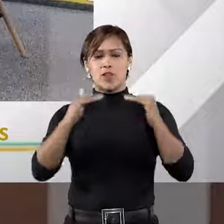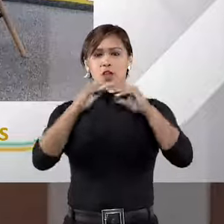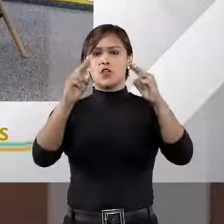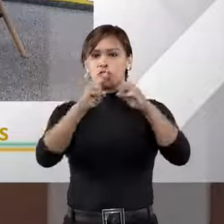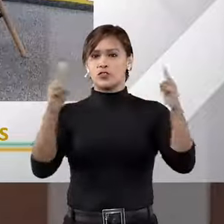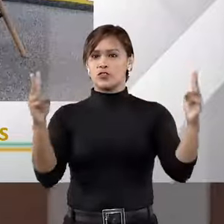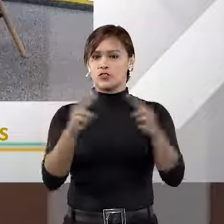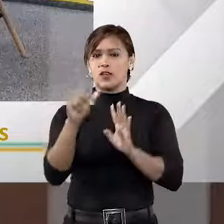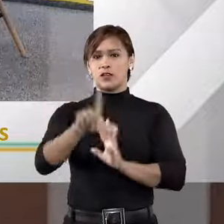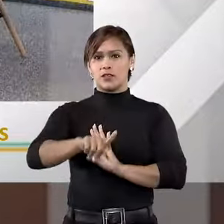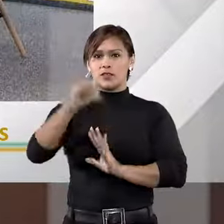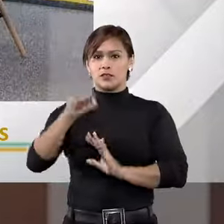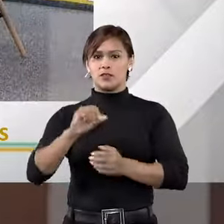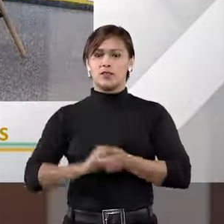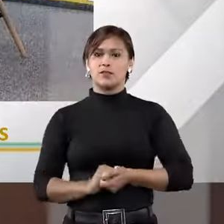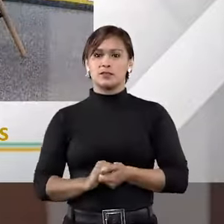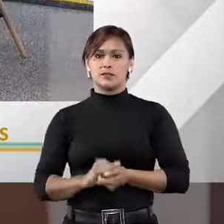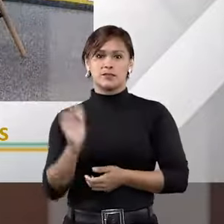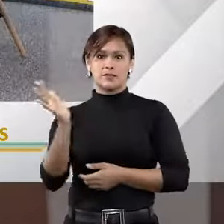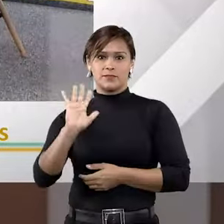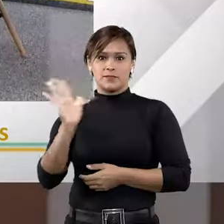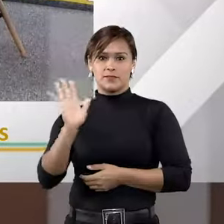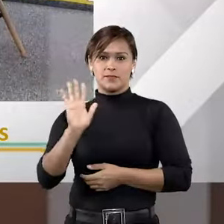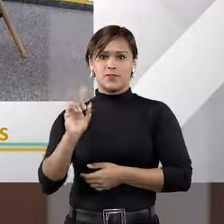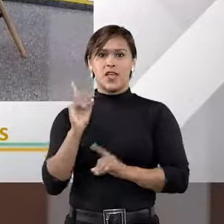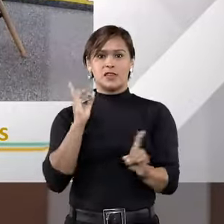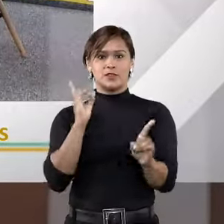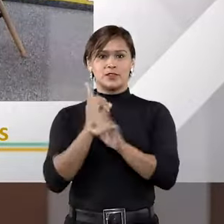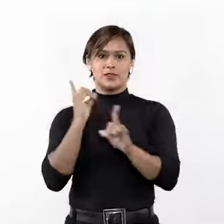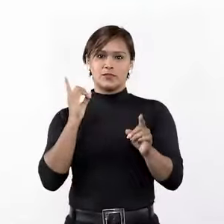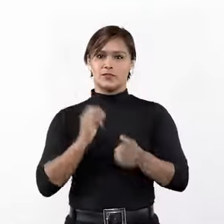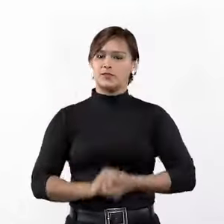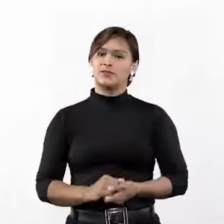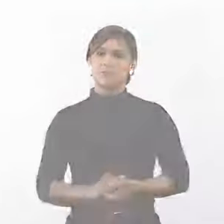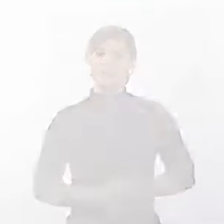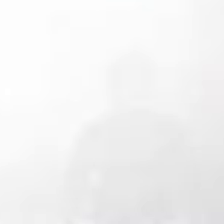digitais de sua preferência. Tchau, tchau. A gente se encontra.